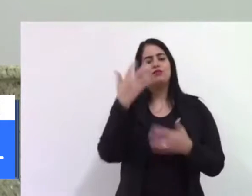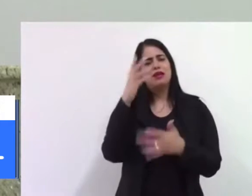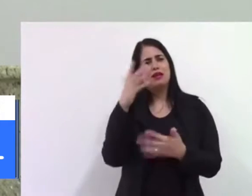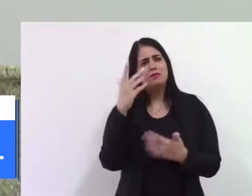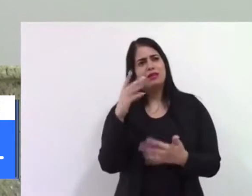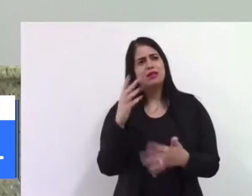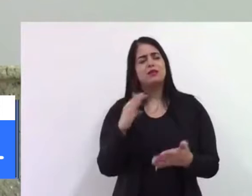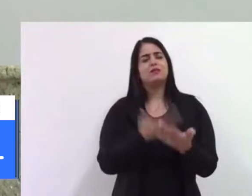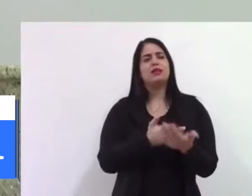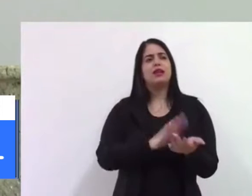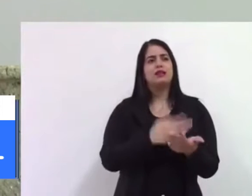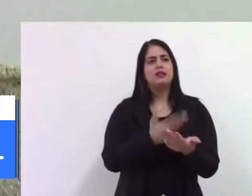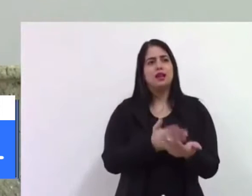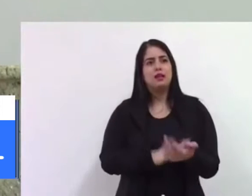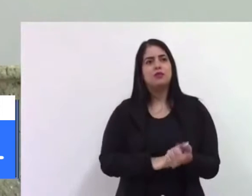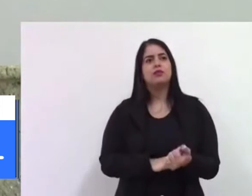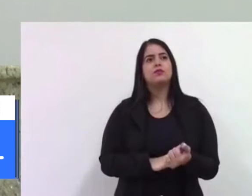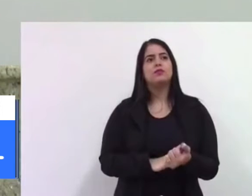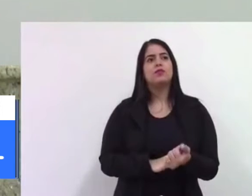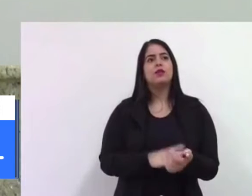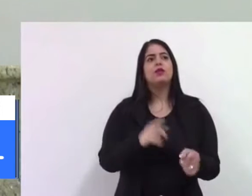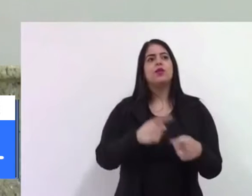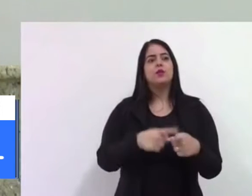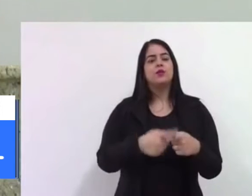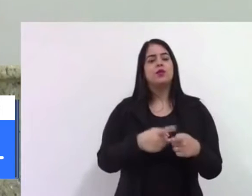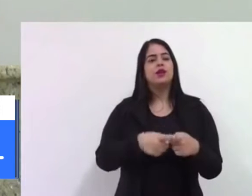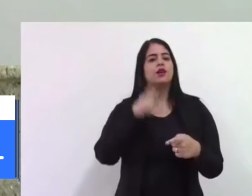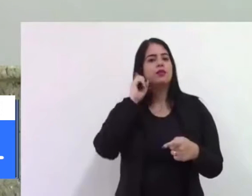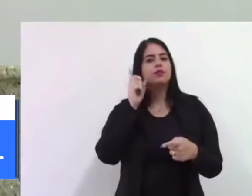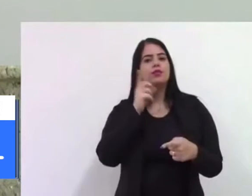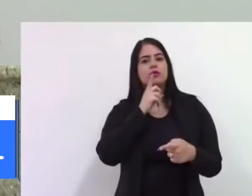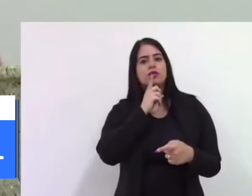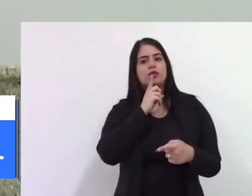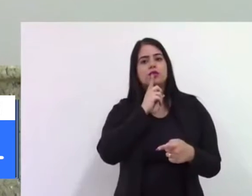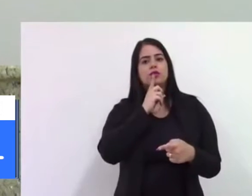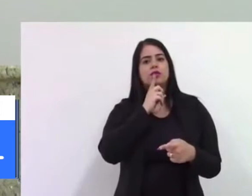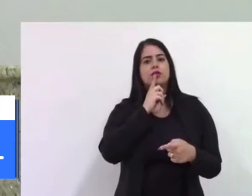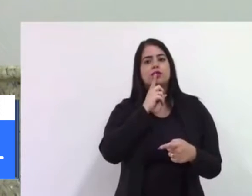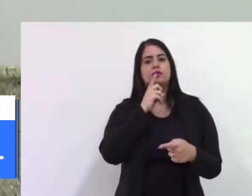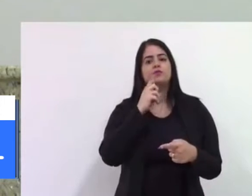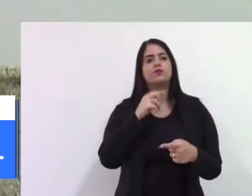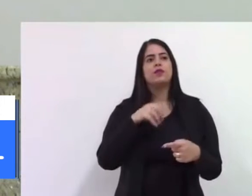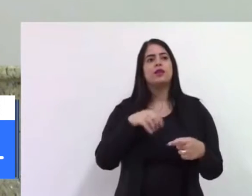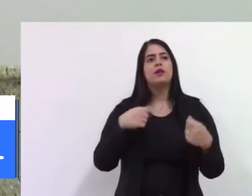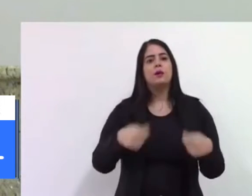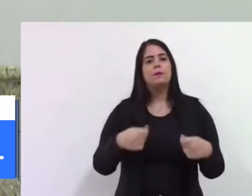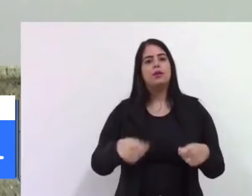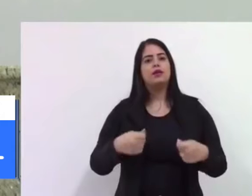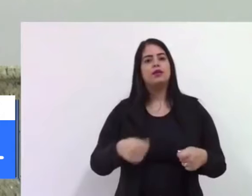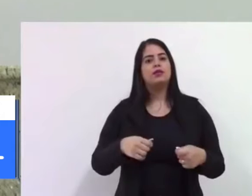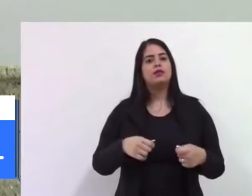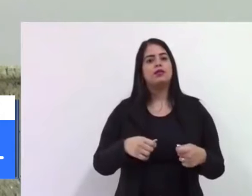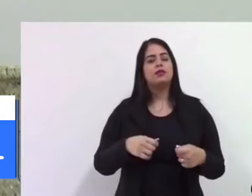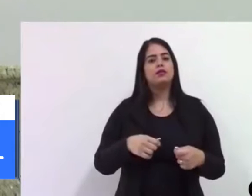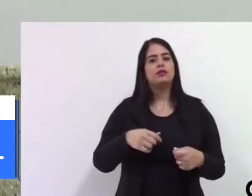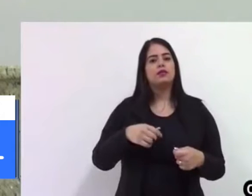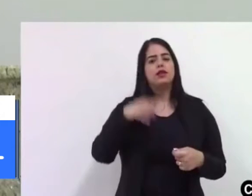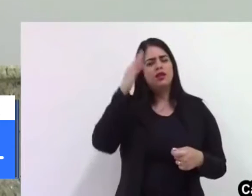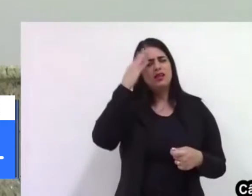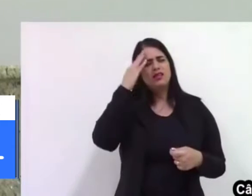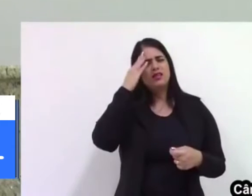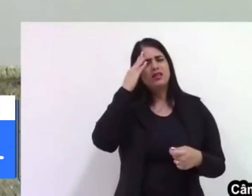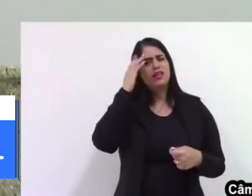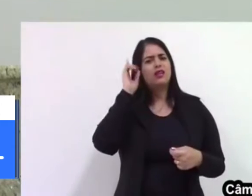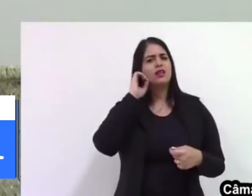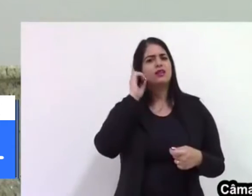agora as pessoas que têm condições de audição vão ter que saber o que estamos